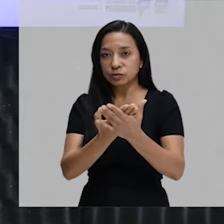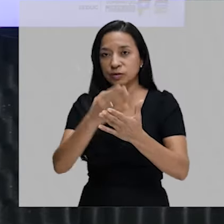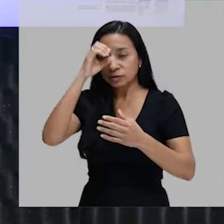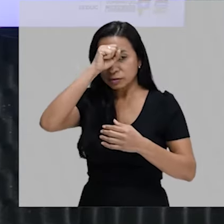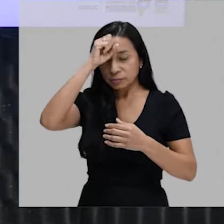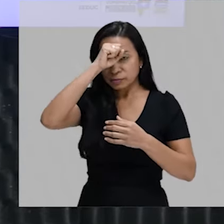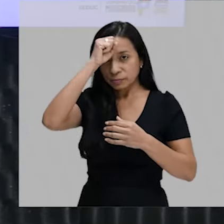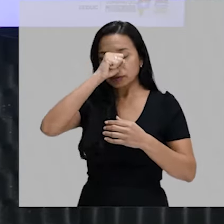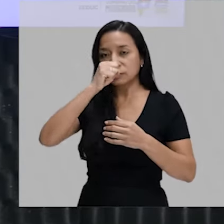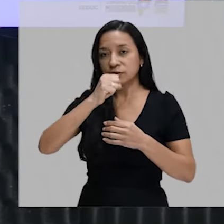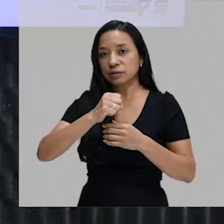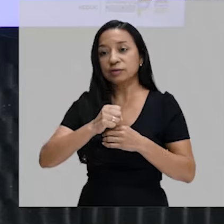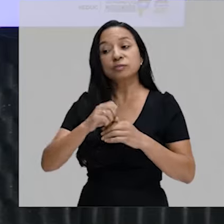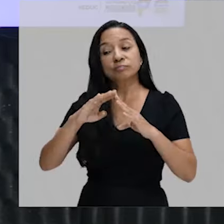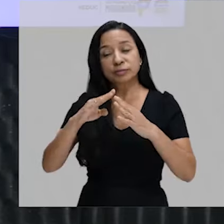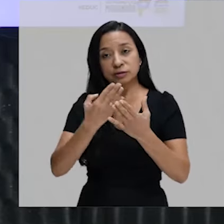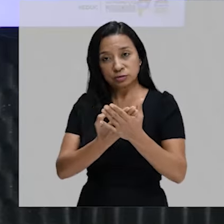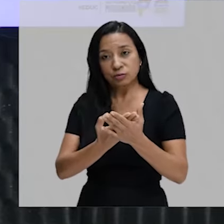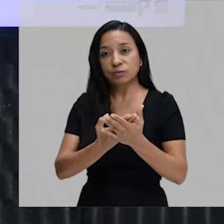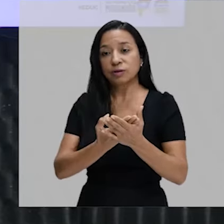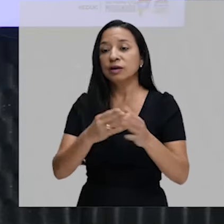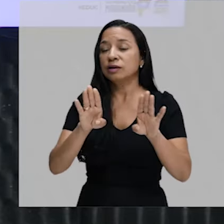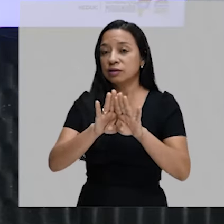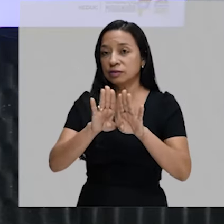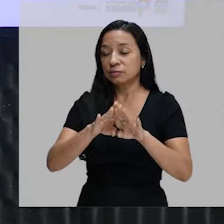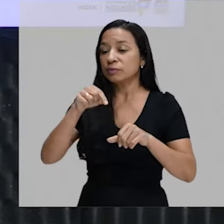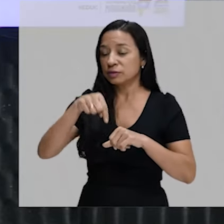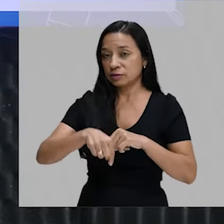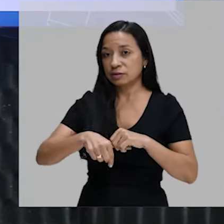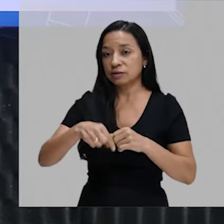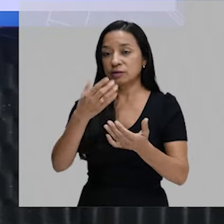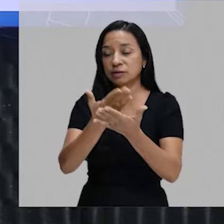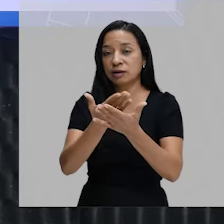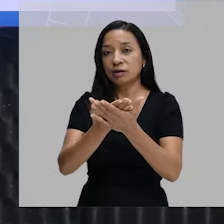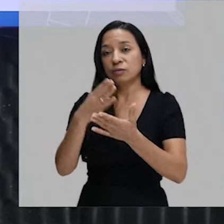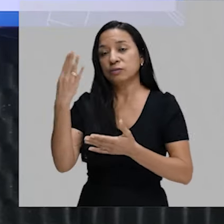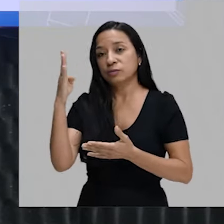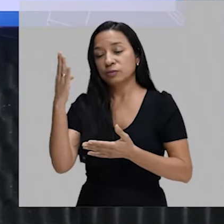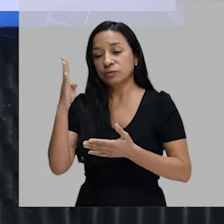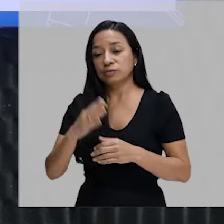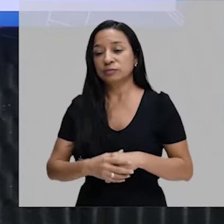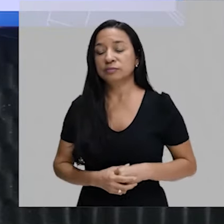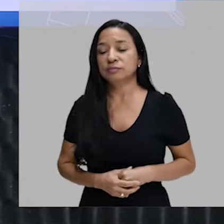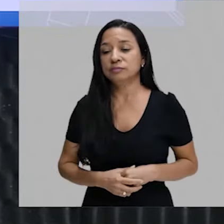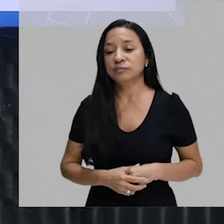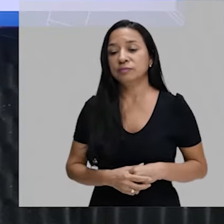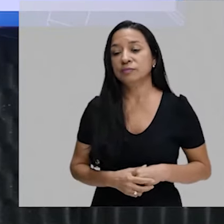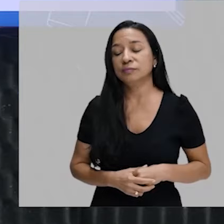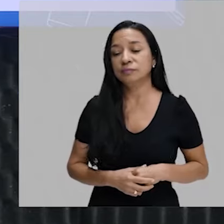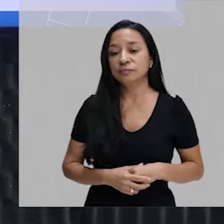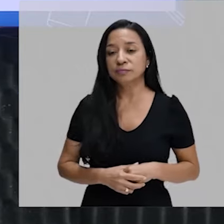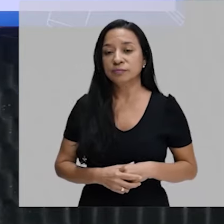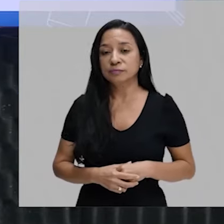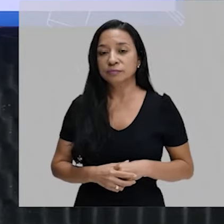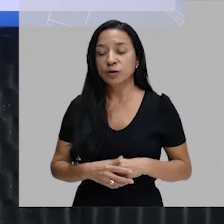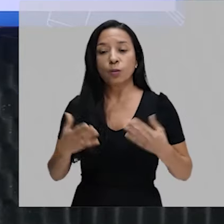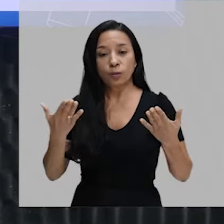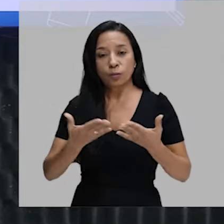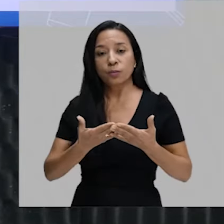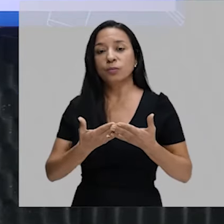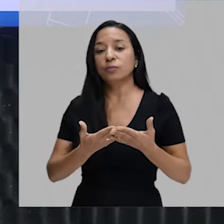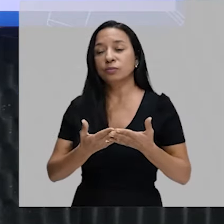aprendendo lá e vai aprender agora na nossa aula de biologia. Então nessa aula nós vamos trabalhar componentes